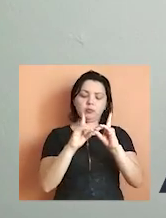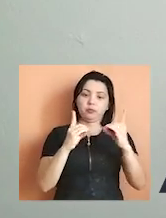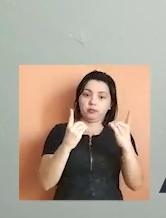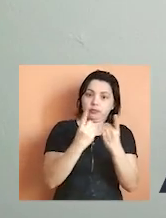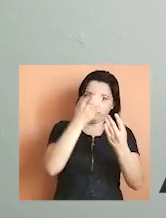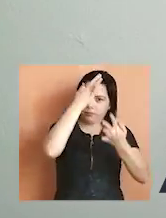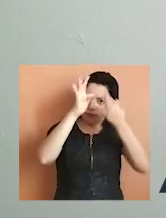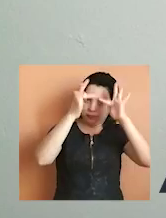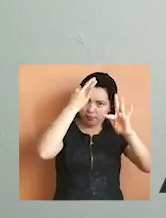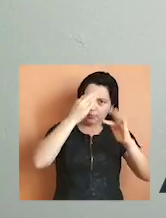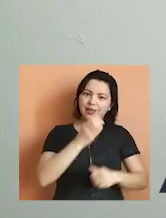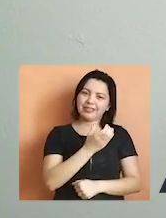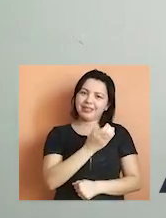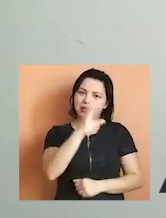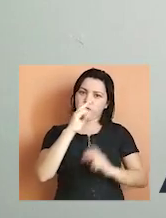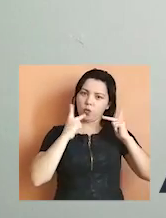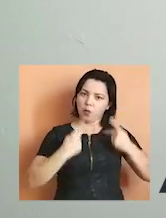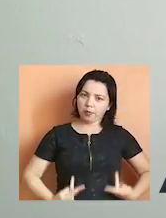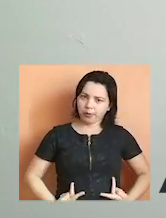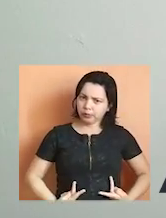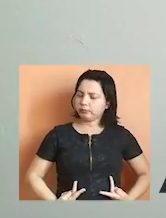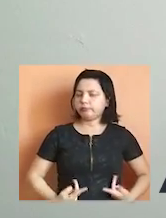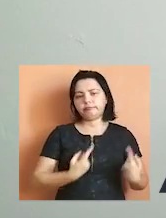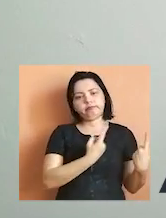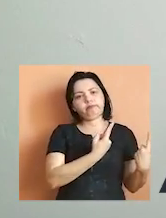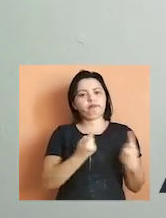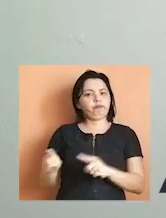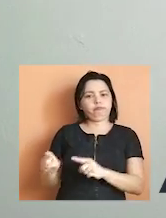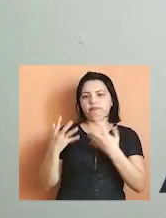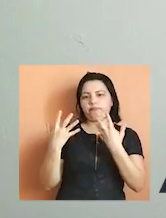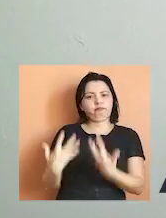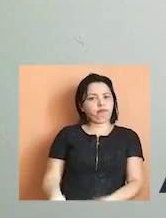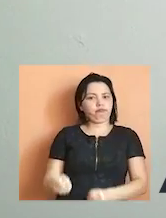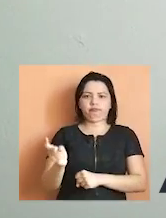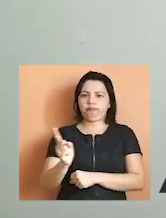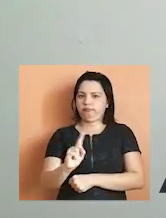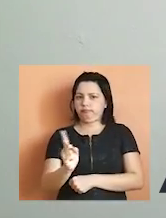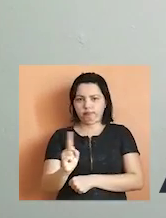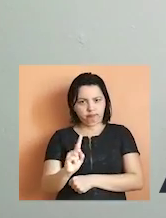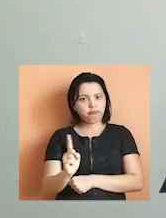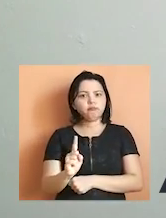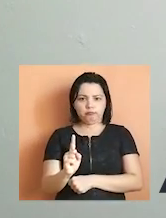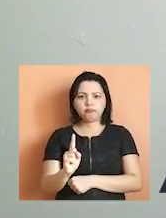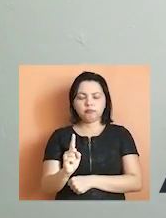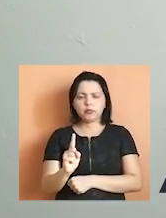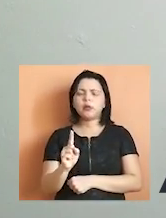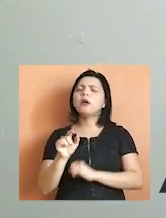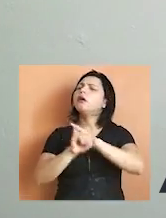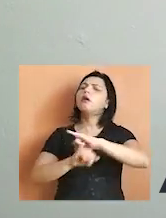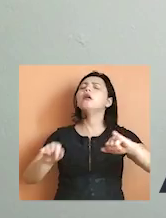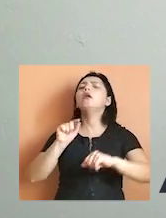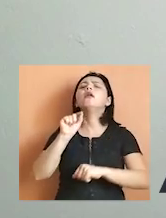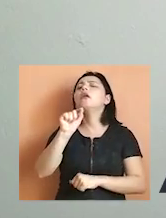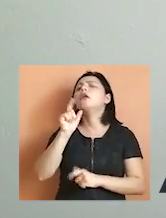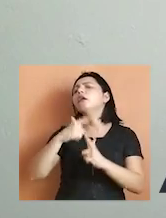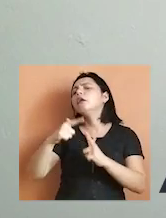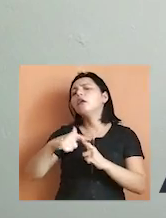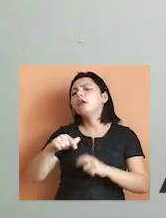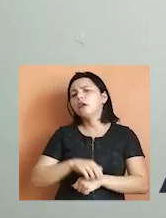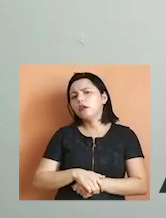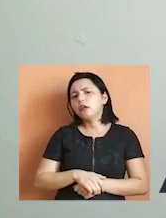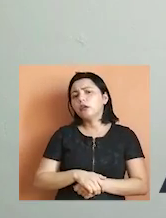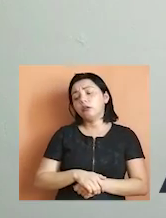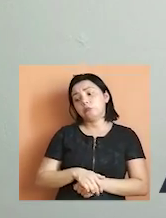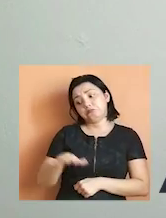o Departamento de Filosofia e Ciências Humanas, o DFCH, se manifestou contrário a essa decisão do CNPq. Em nota, o